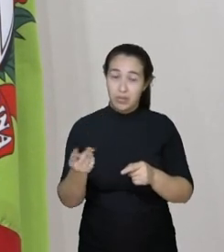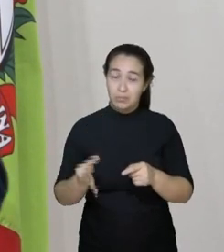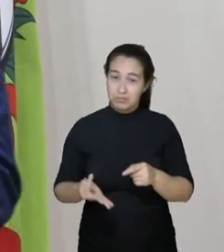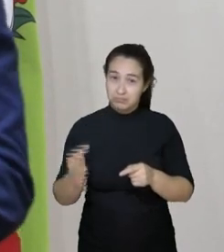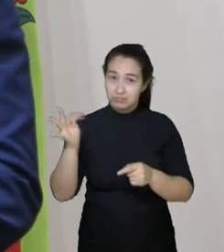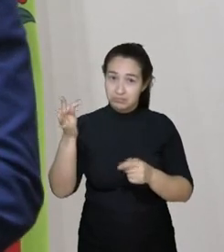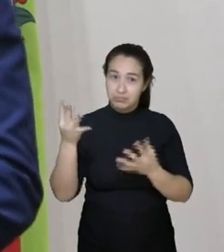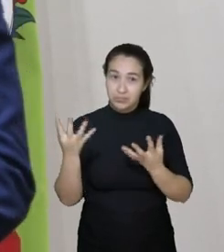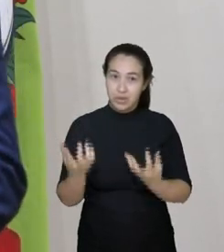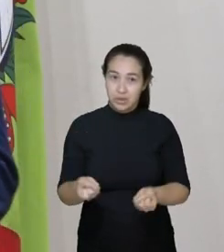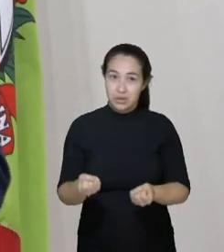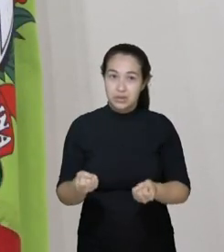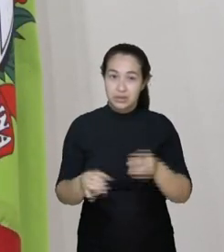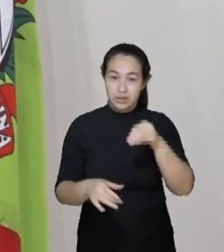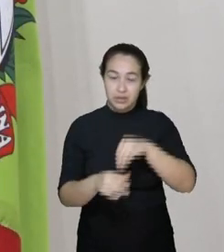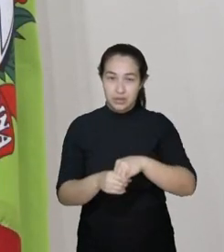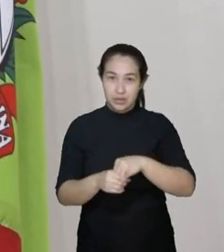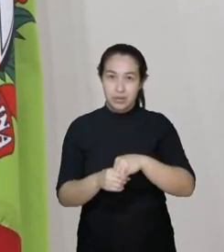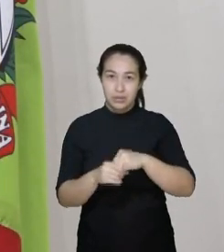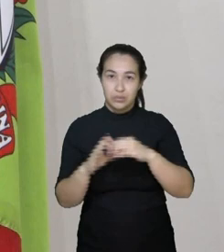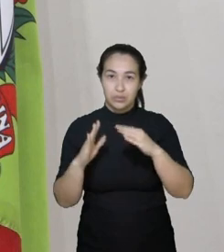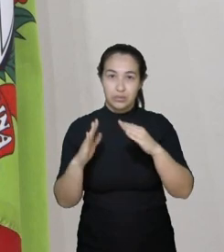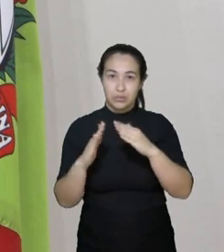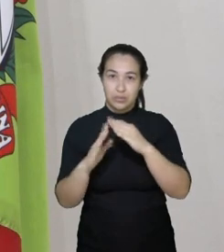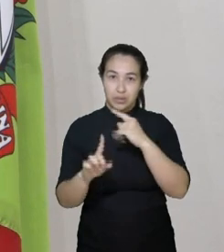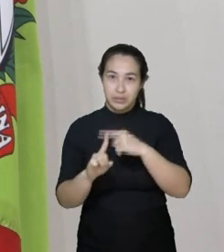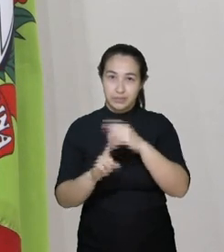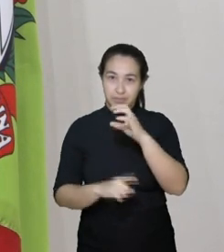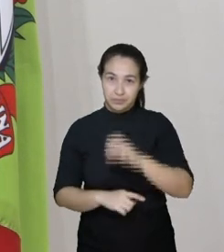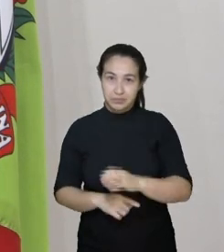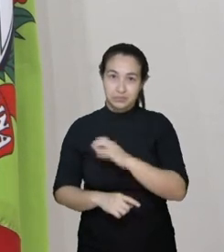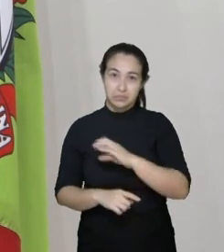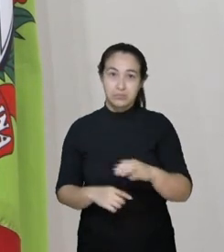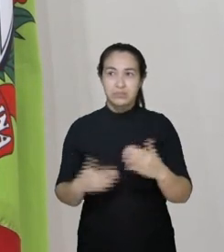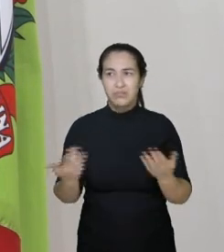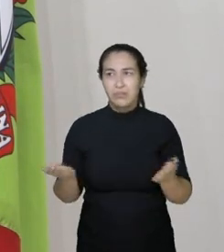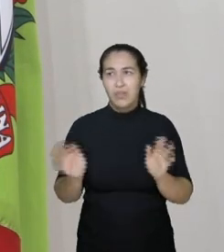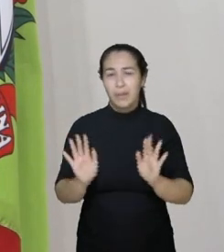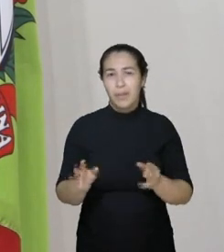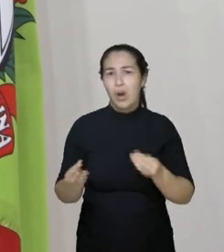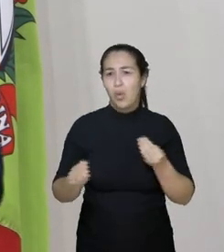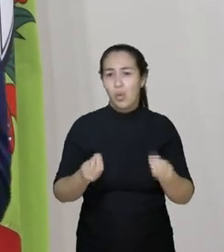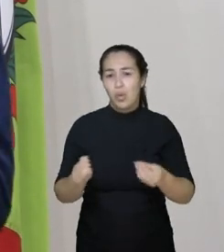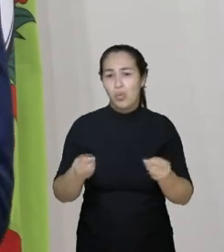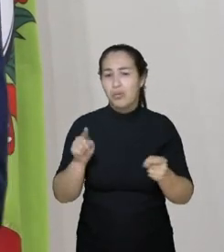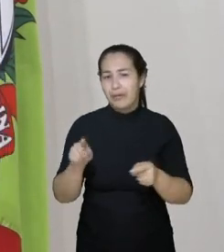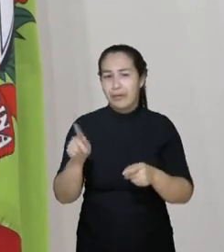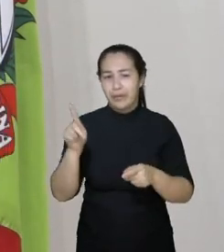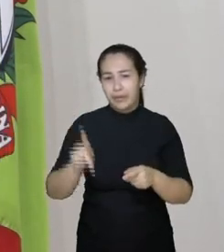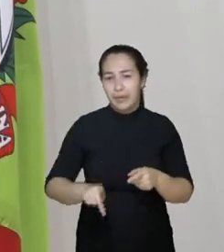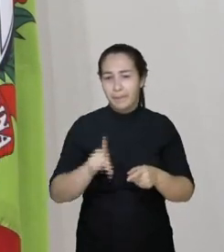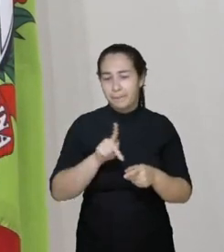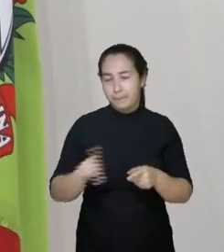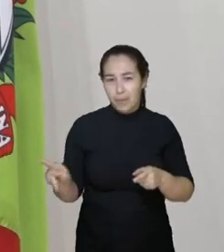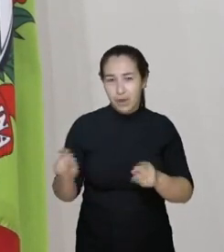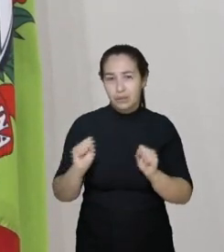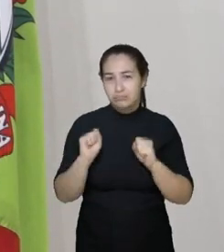vertente dentro da igreja católica. Ah, Jessé, mas como que pode um padre defender